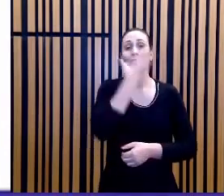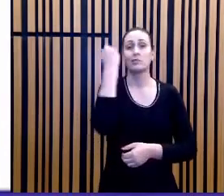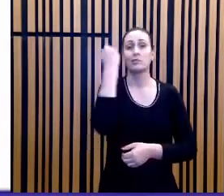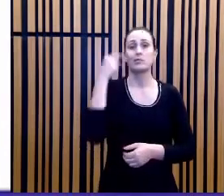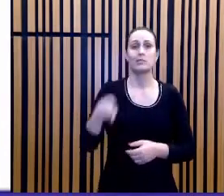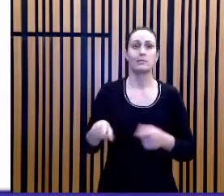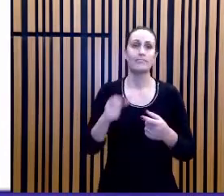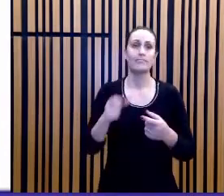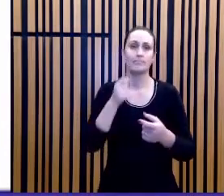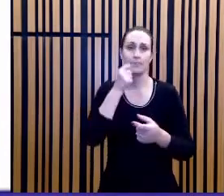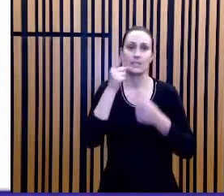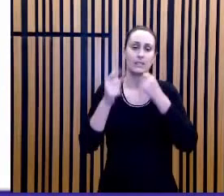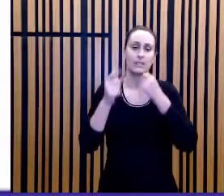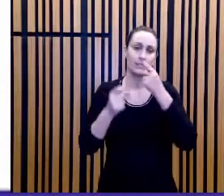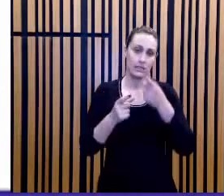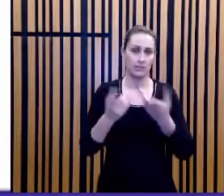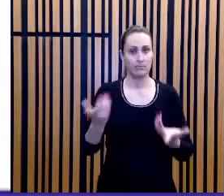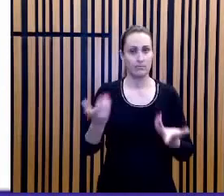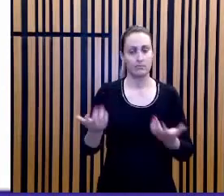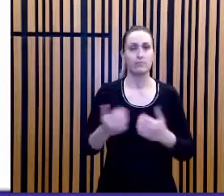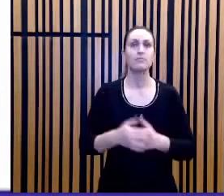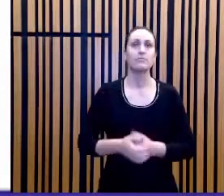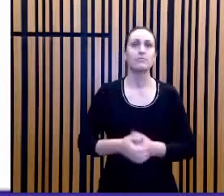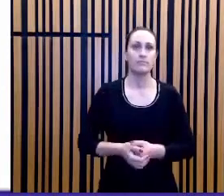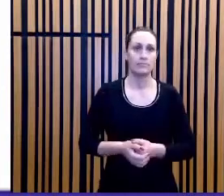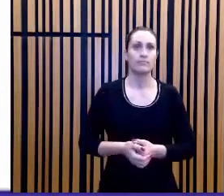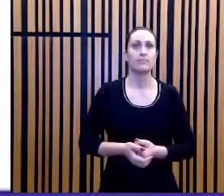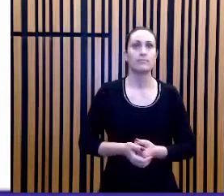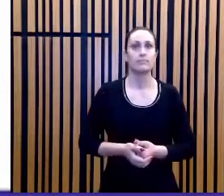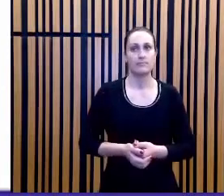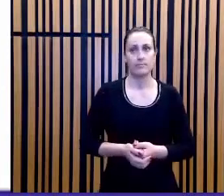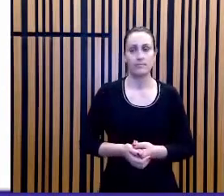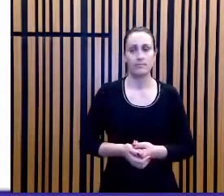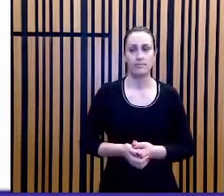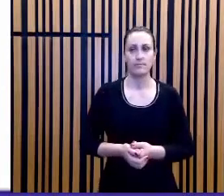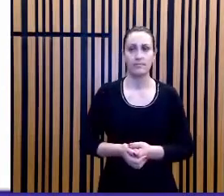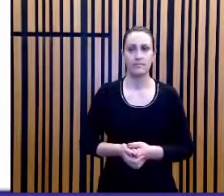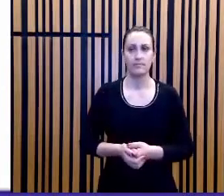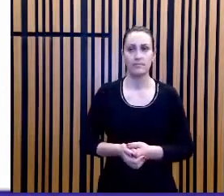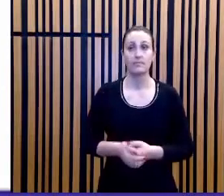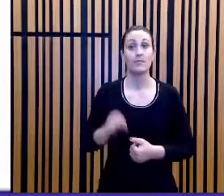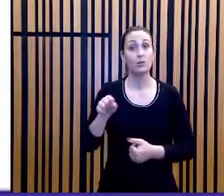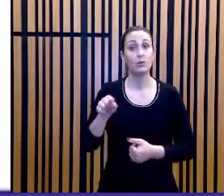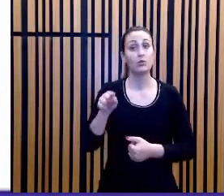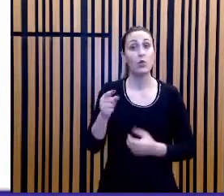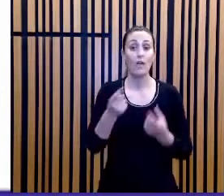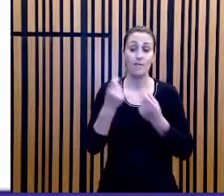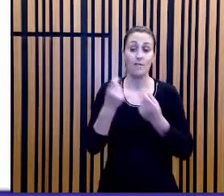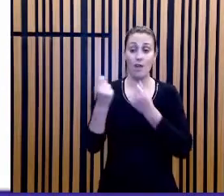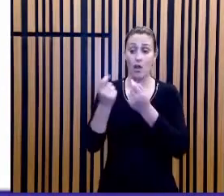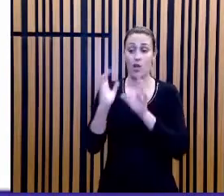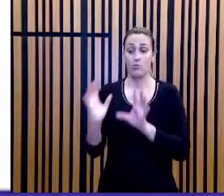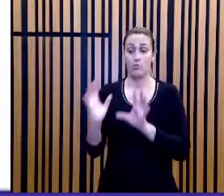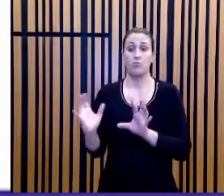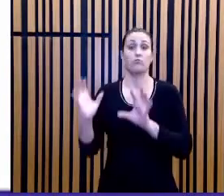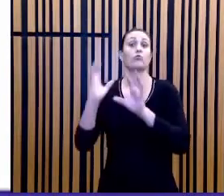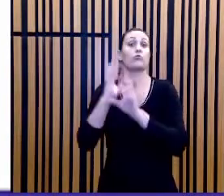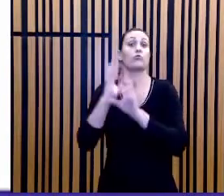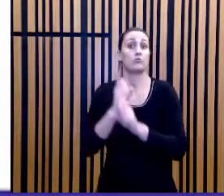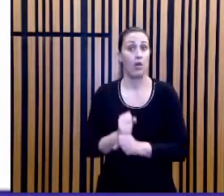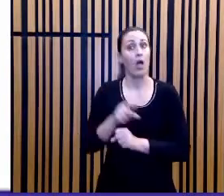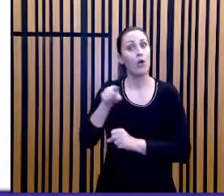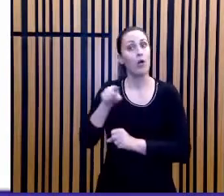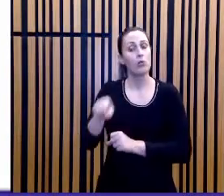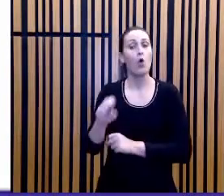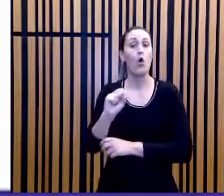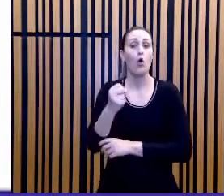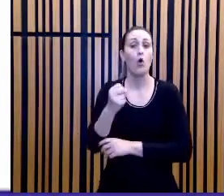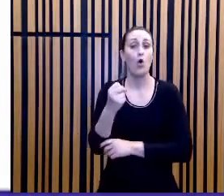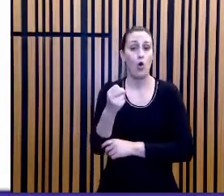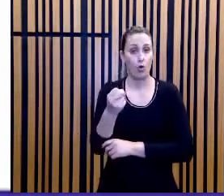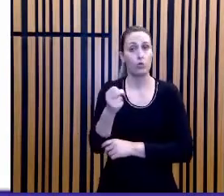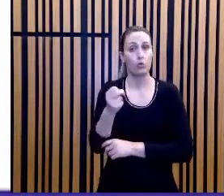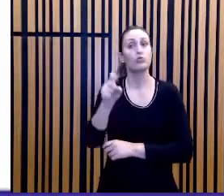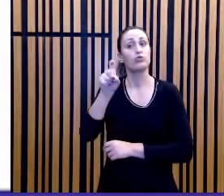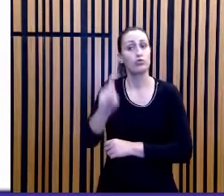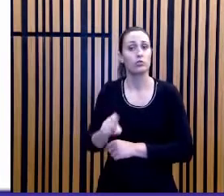por isso, tá? Vocês me desculpem, por isso que demorou a aparecer aqui do lado direito. Custo total do cercamento, nesse caso, vai ser 8X